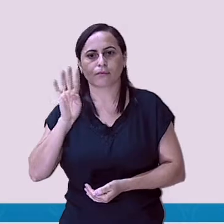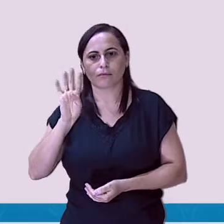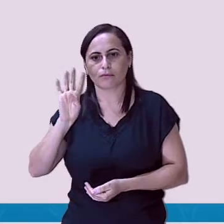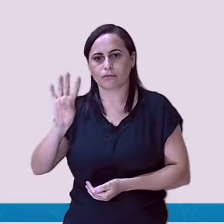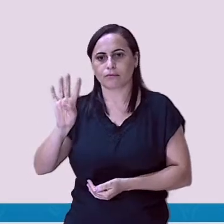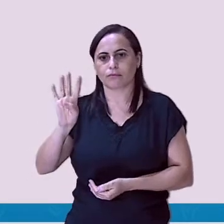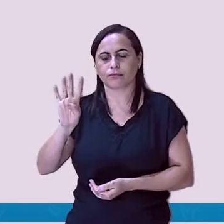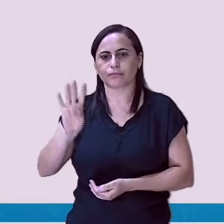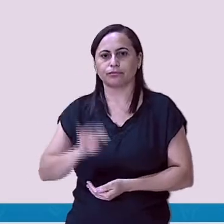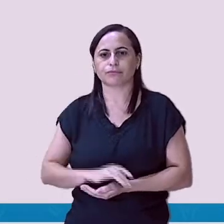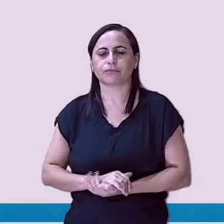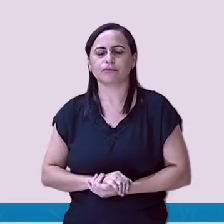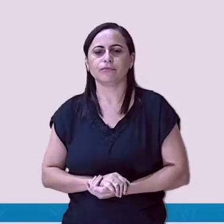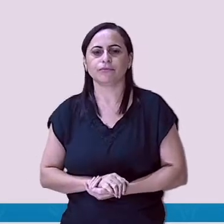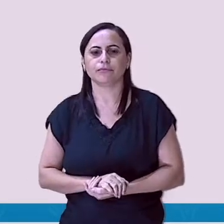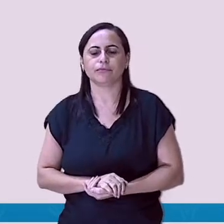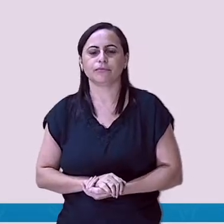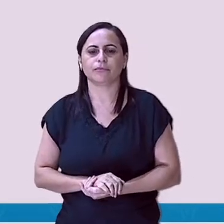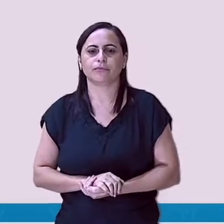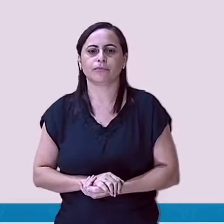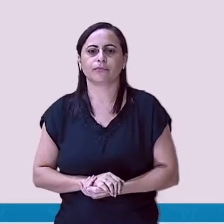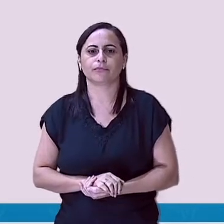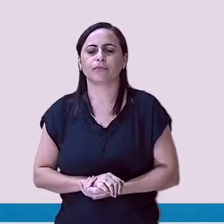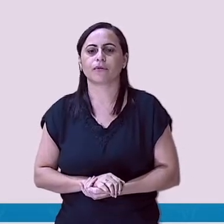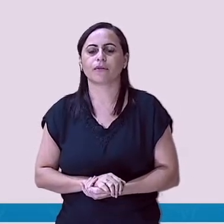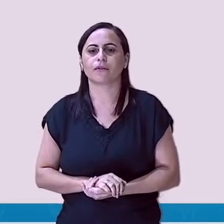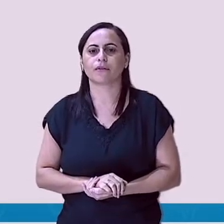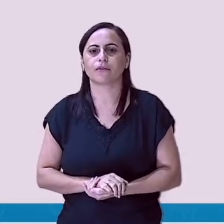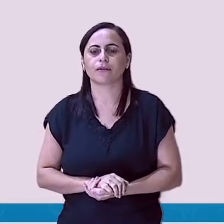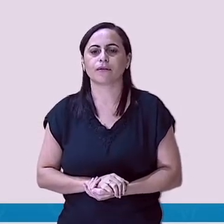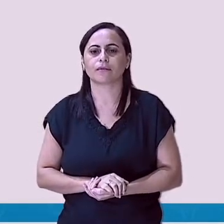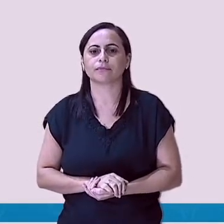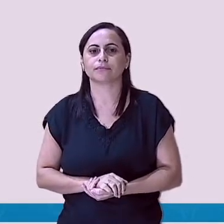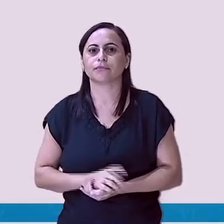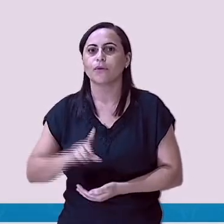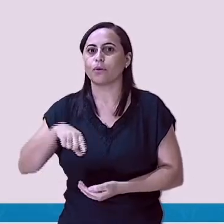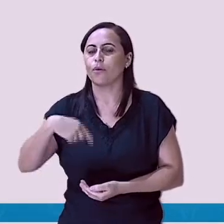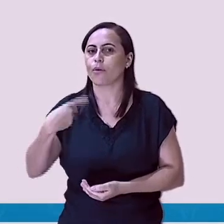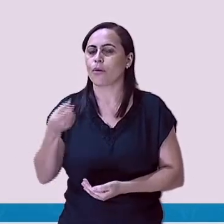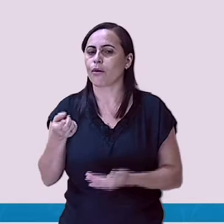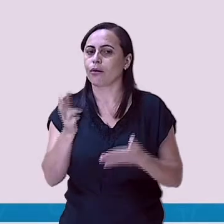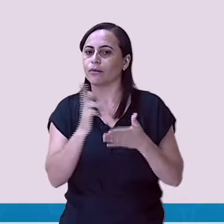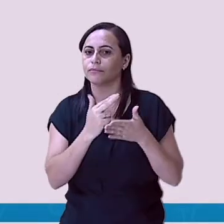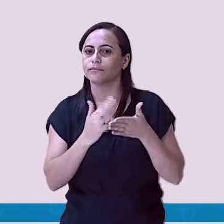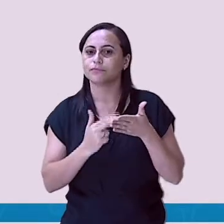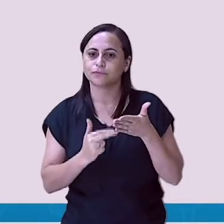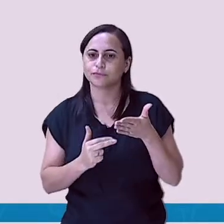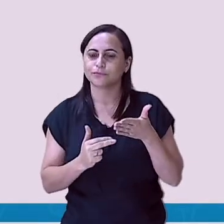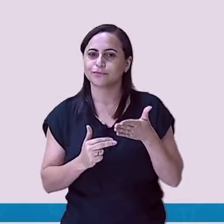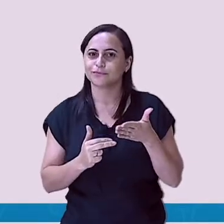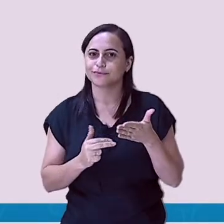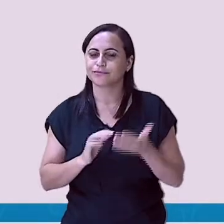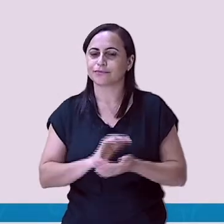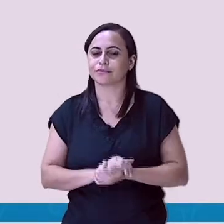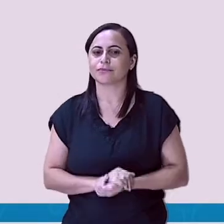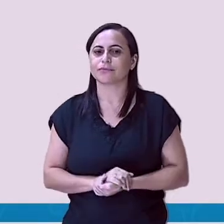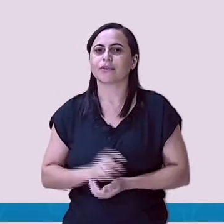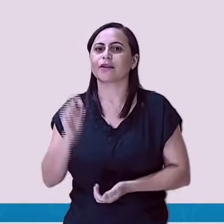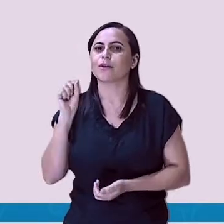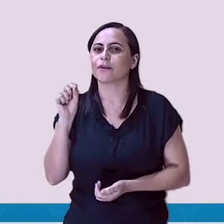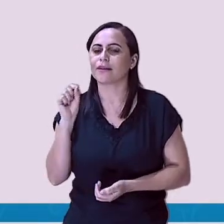Quatro. Este é o número quatro. Próxima imagem. Vocês conhecem também